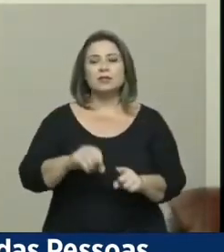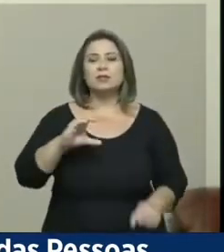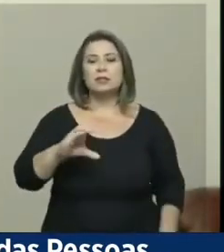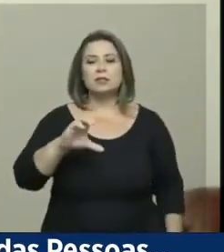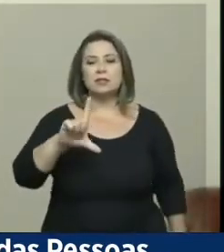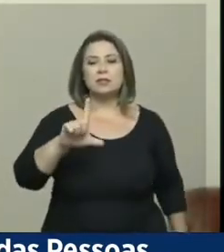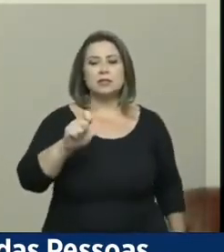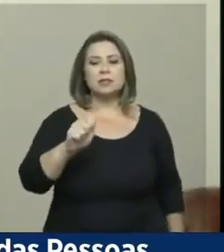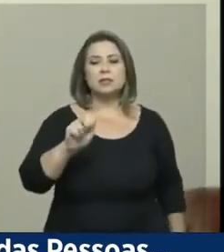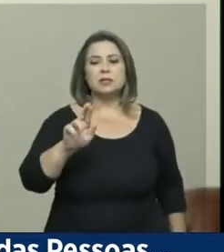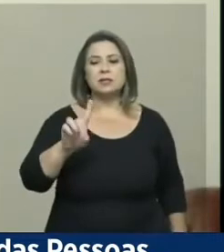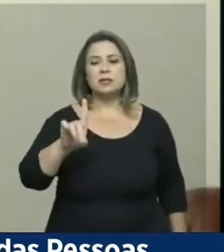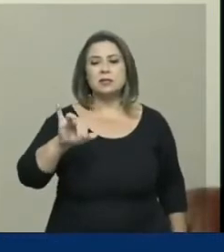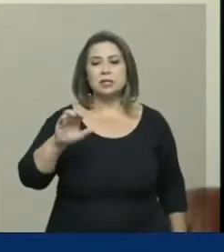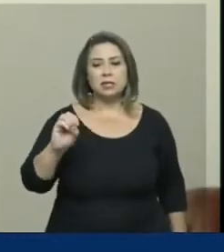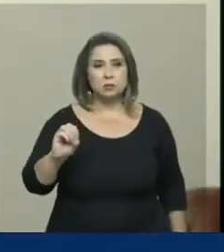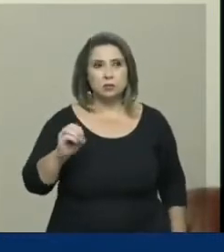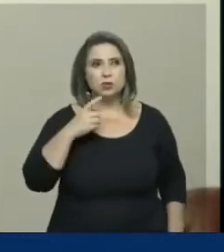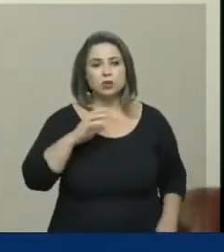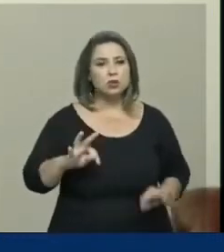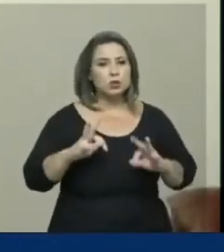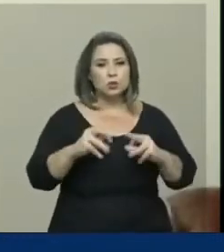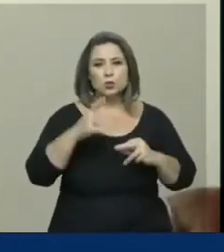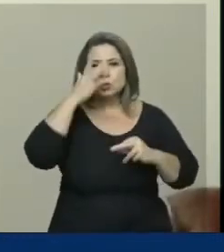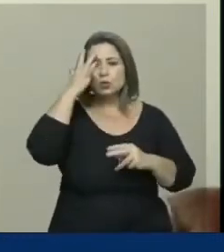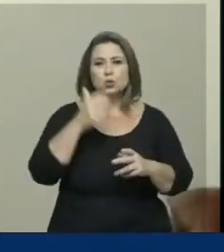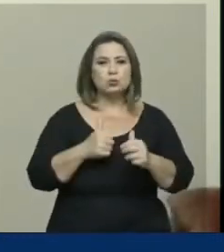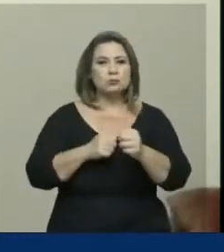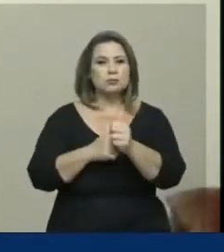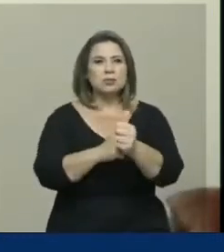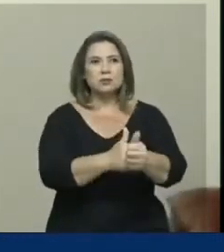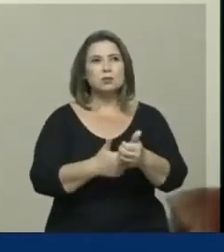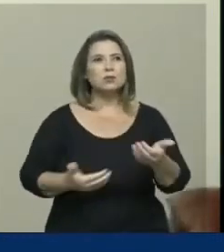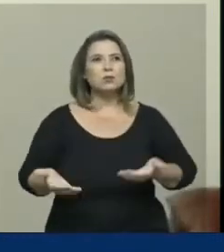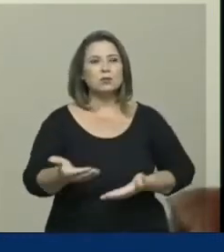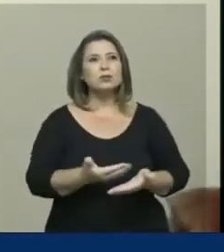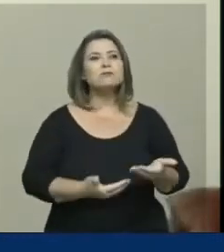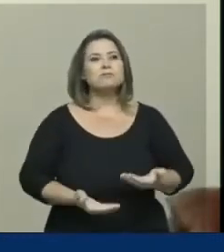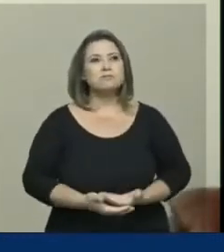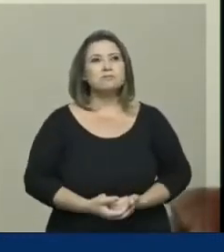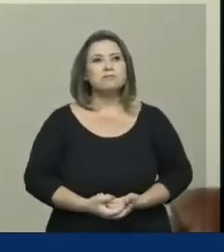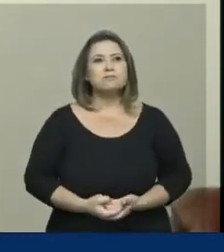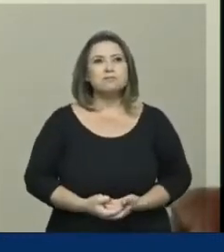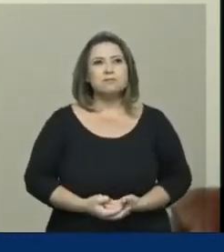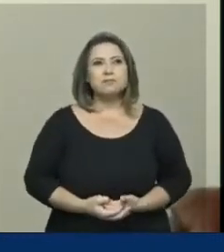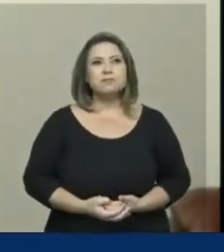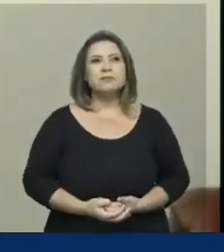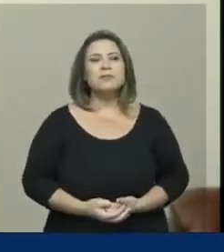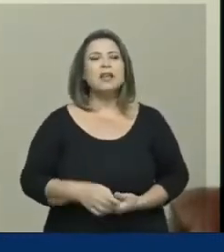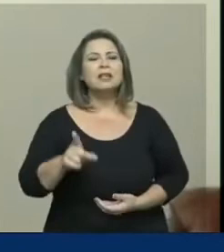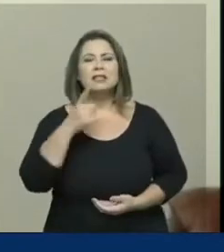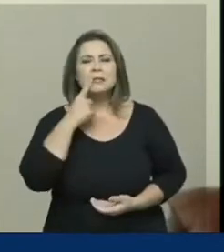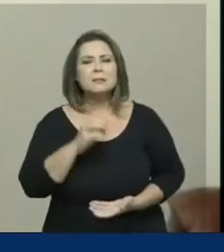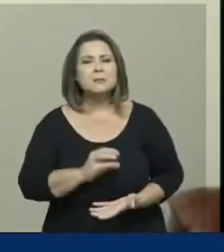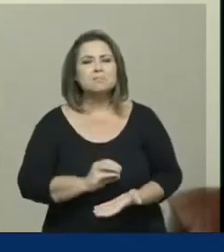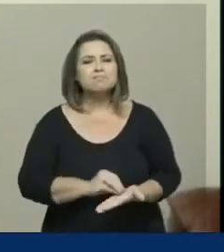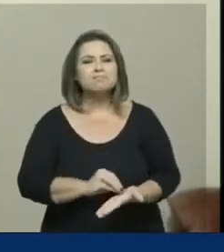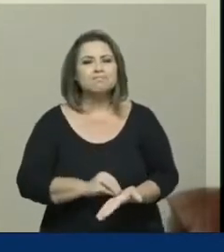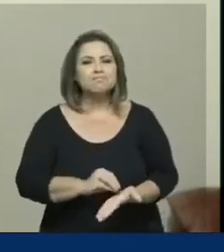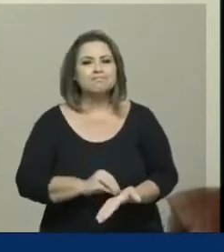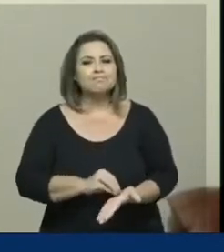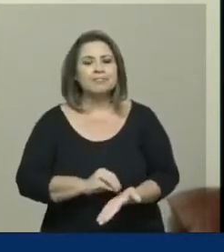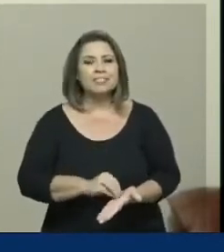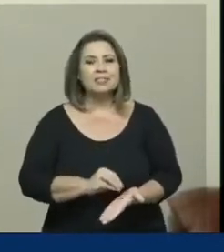Cláudio e a todos que nos acompanham que essa lacuna, esse